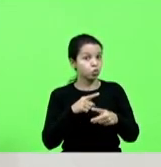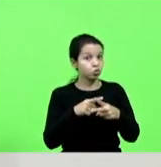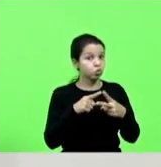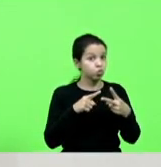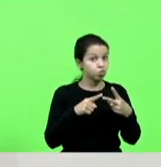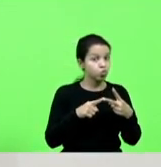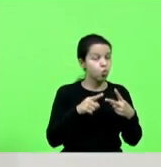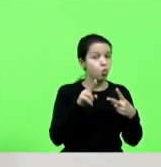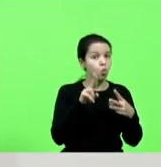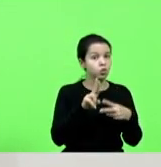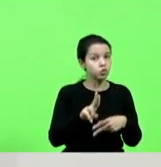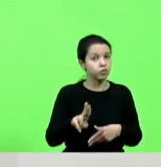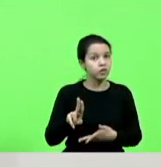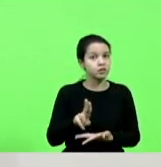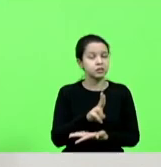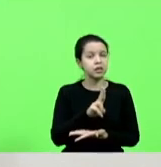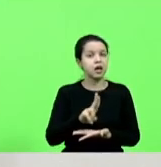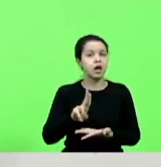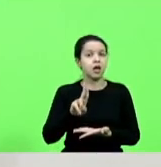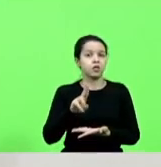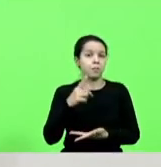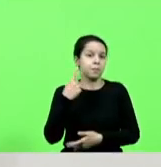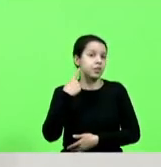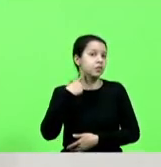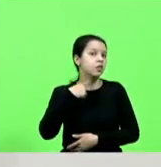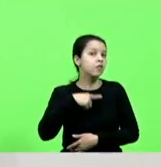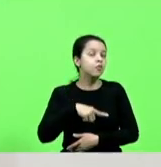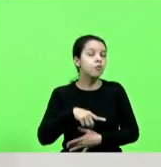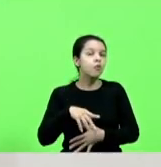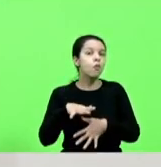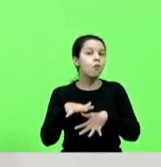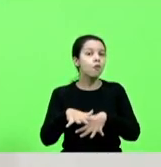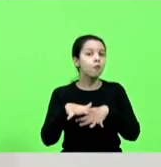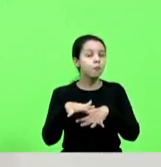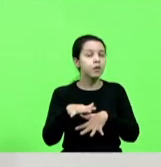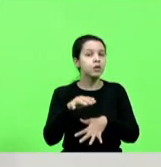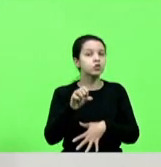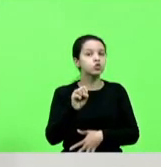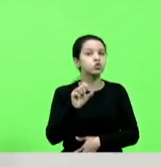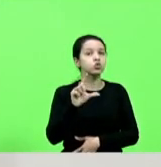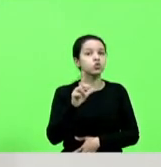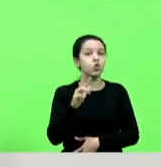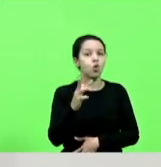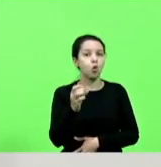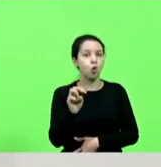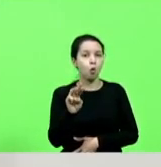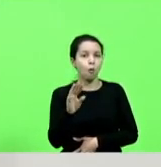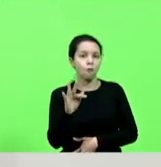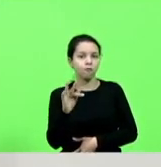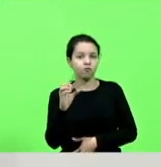movimento Slow Food Epagre SIDASC